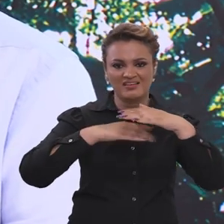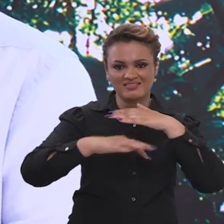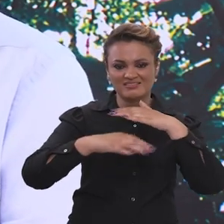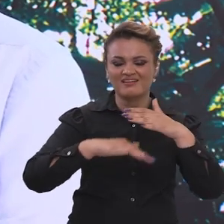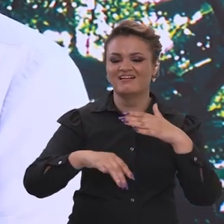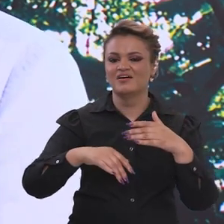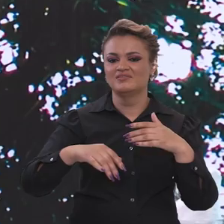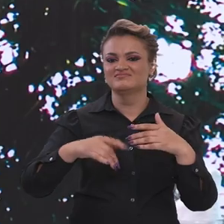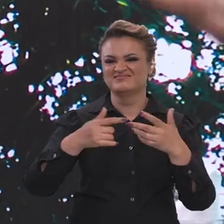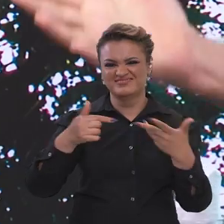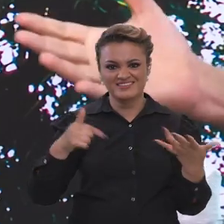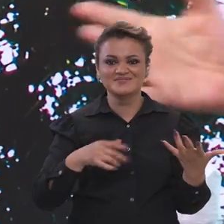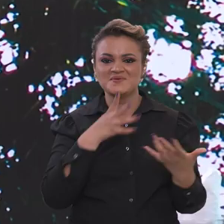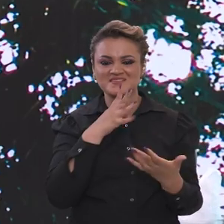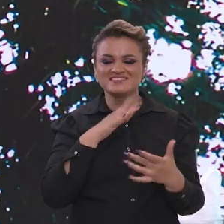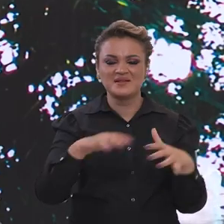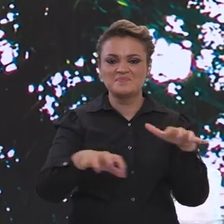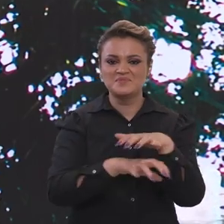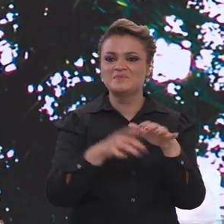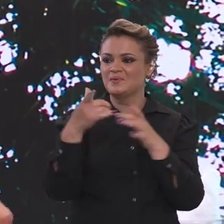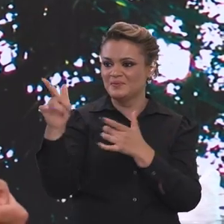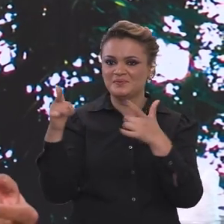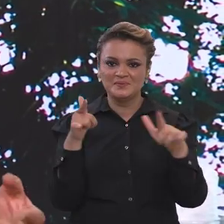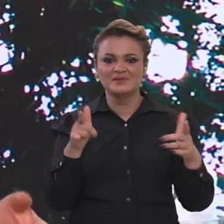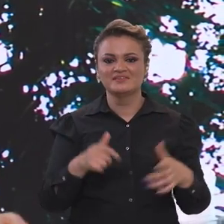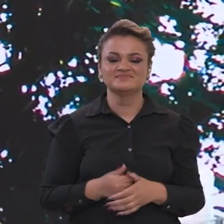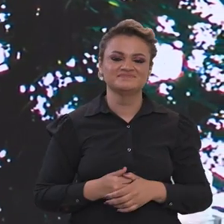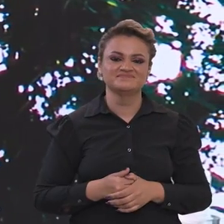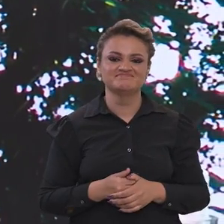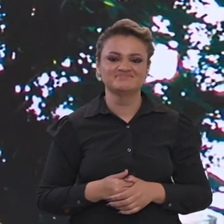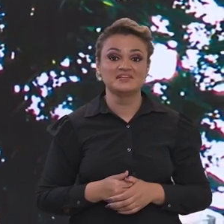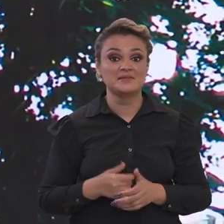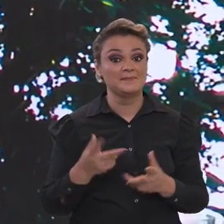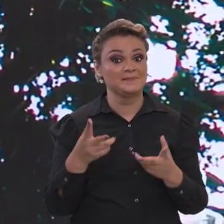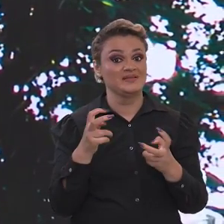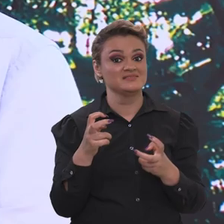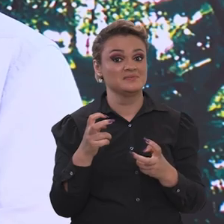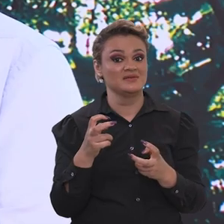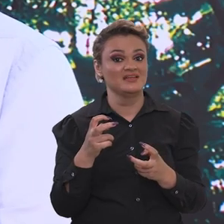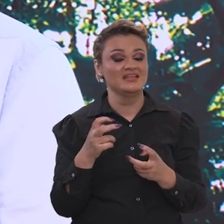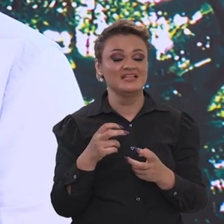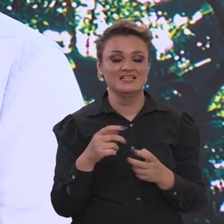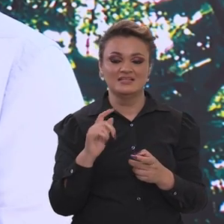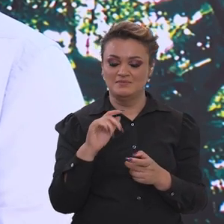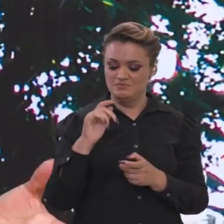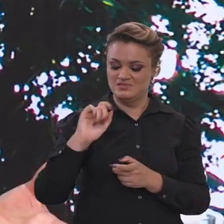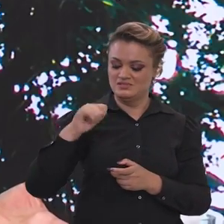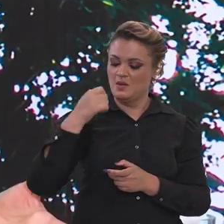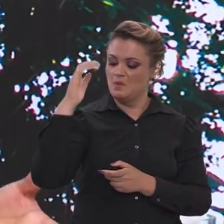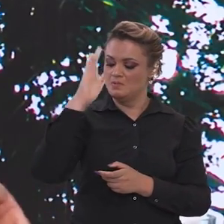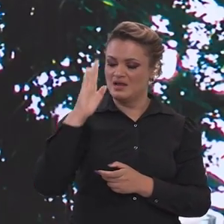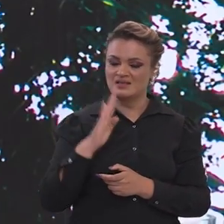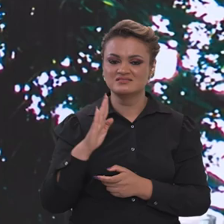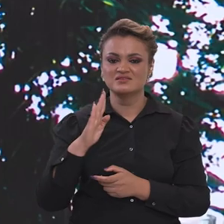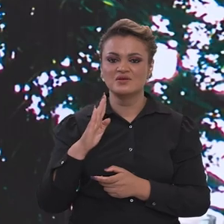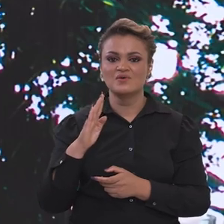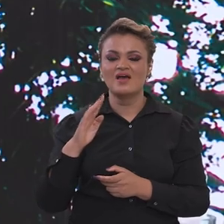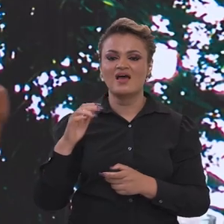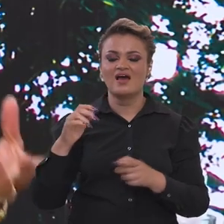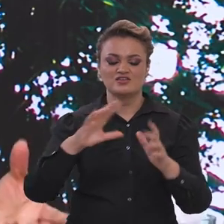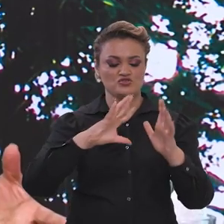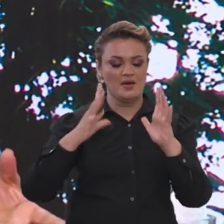vai conhecer o Pantanal, vai conhecer os Pampas, o Gaúcho. Conhecer outros biomas, né? Ver que... Porque quando se fala de Brasil,